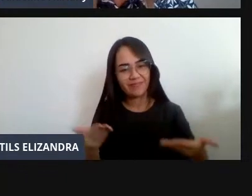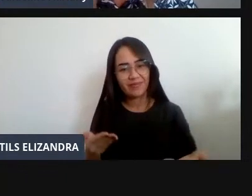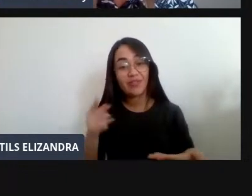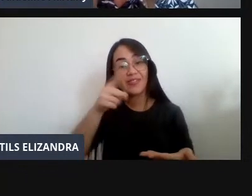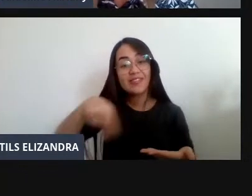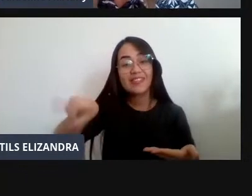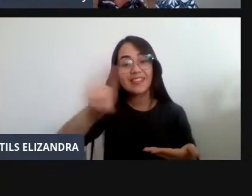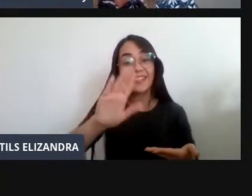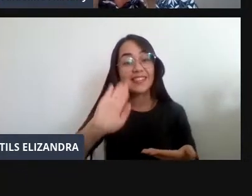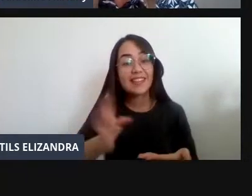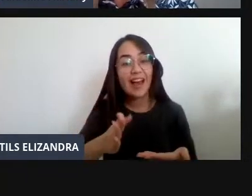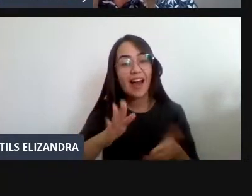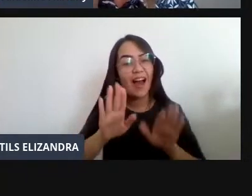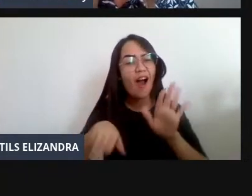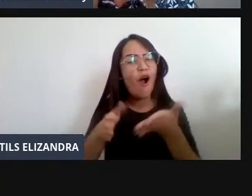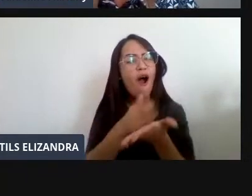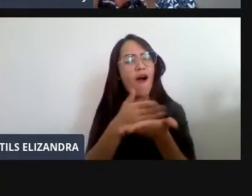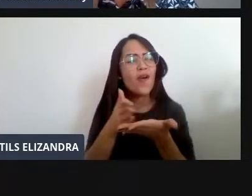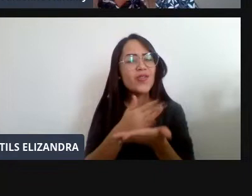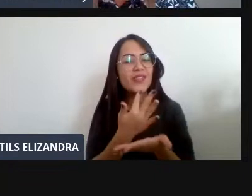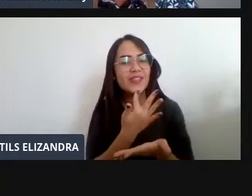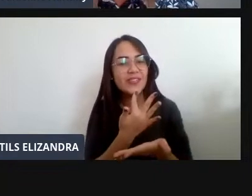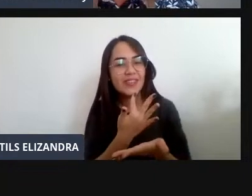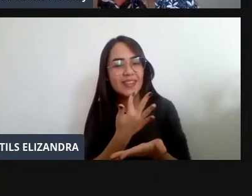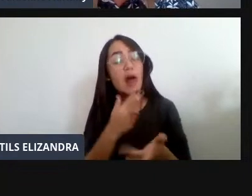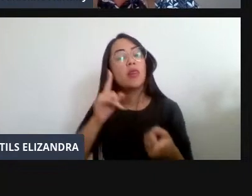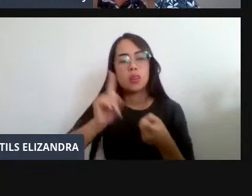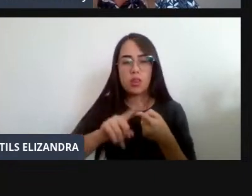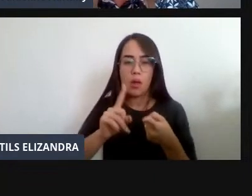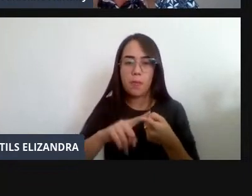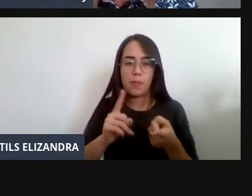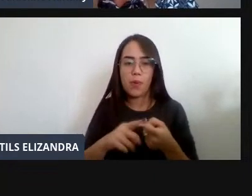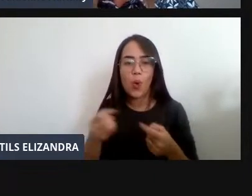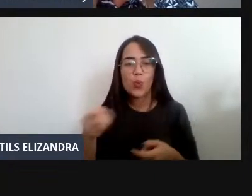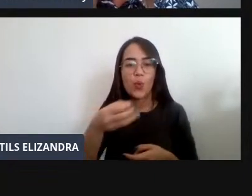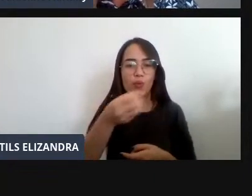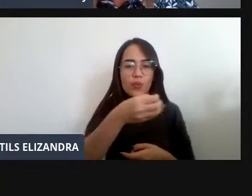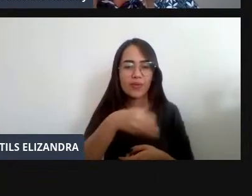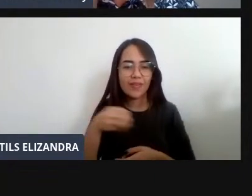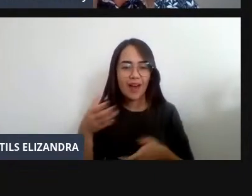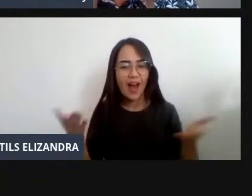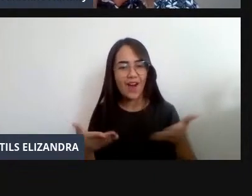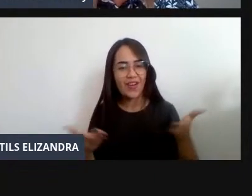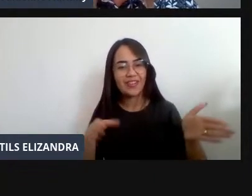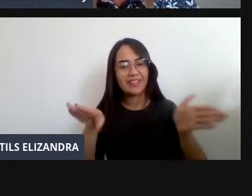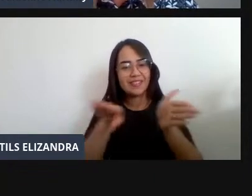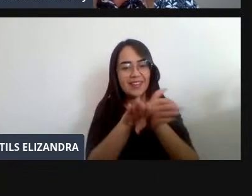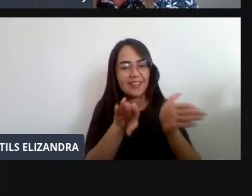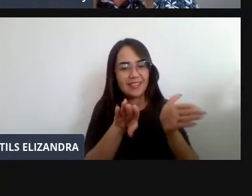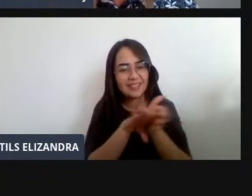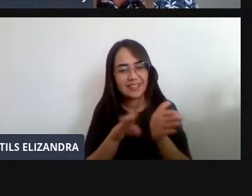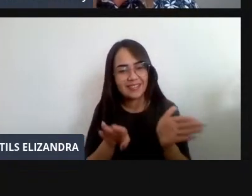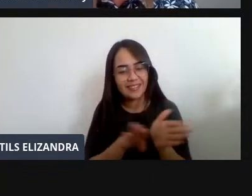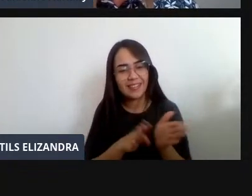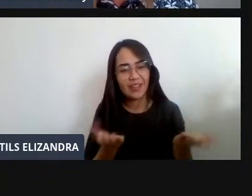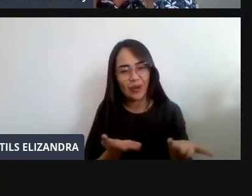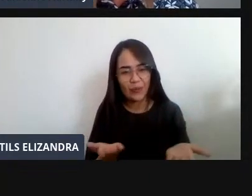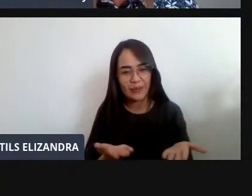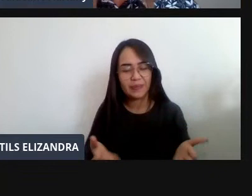Já Conhece O Nosso Meio Científico E Vocês Calouros Que Estão Chegando Agora Na Nossa Universidade